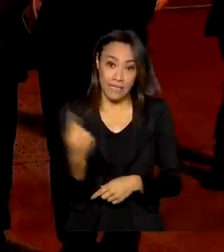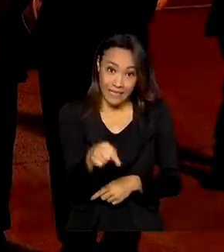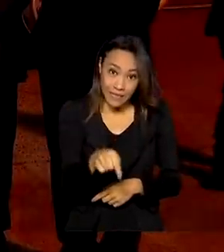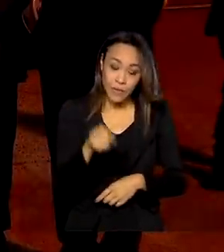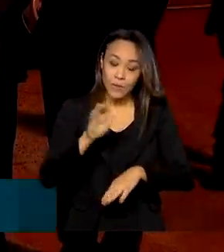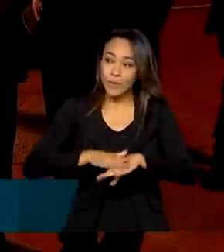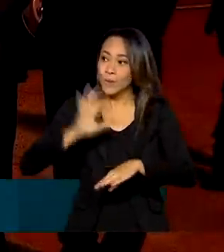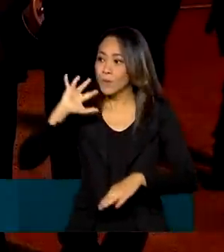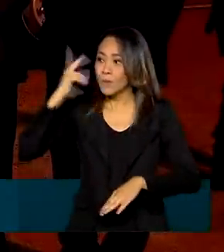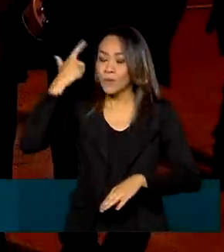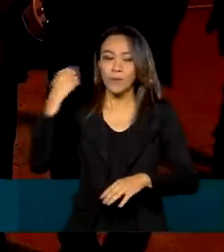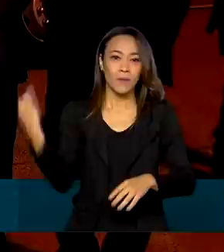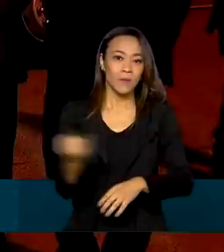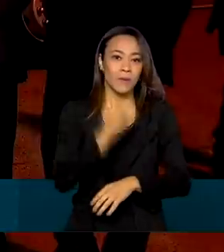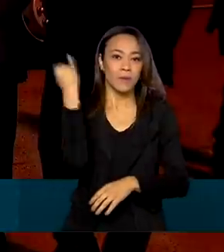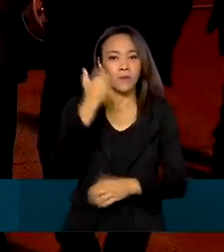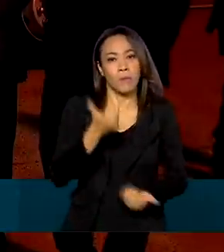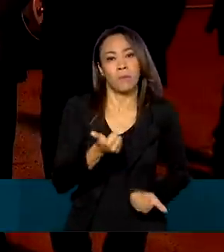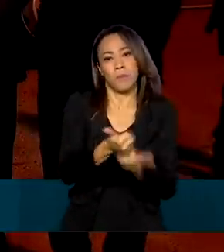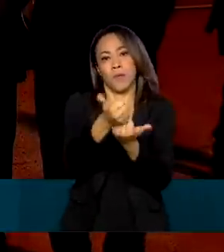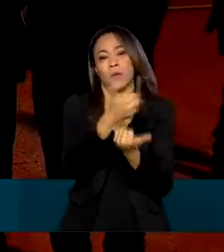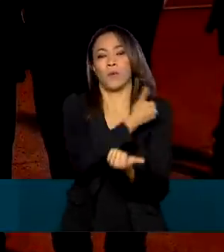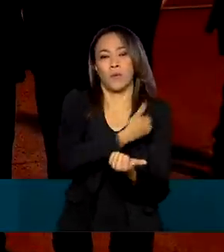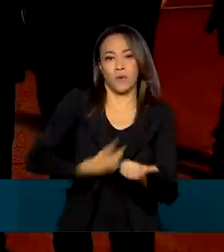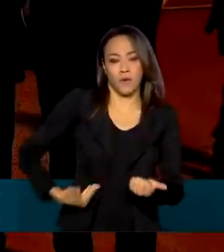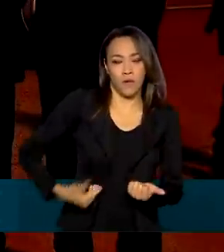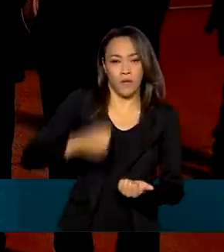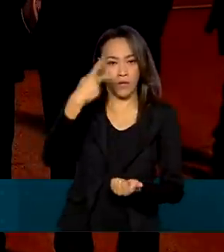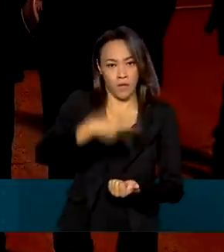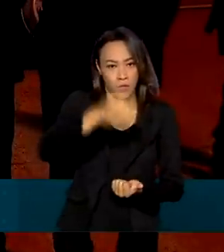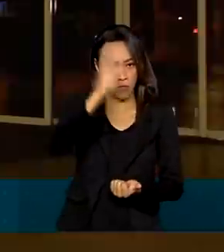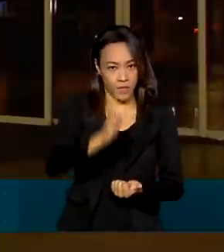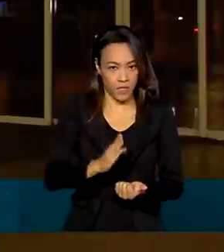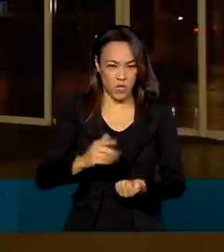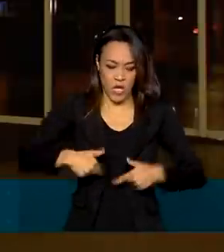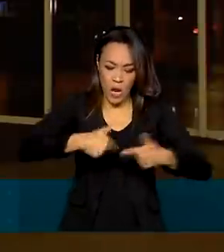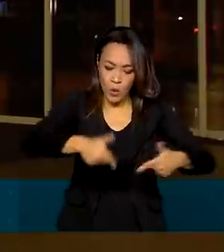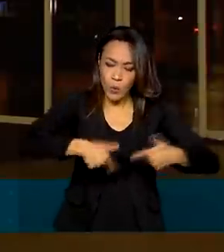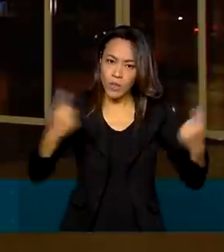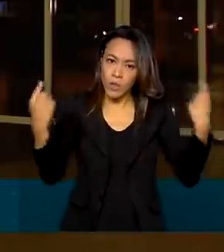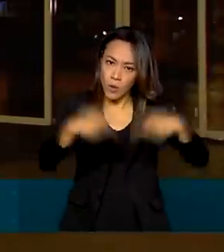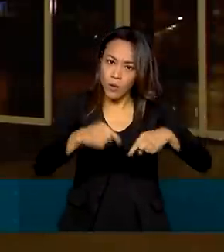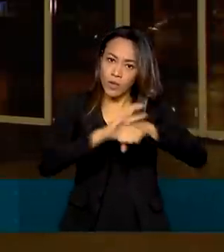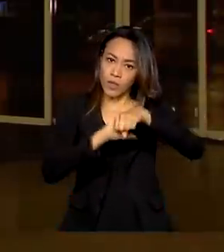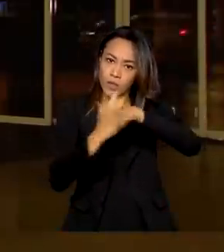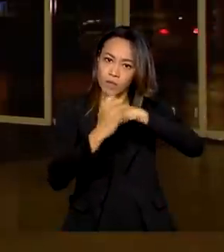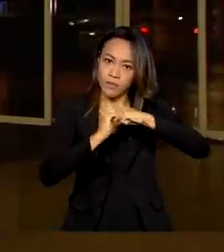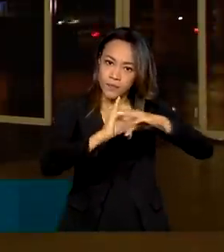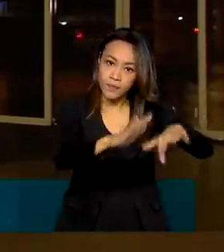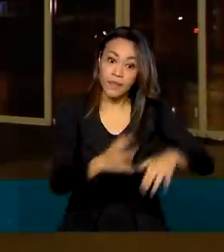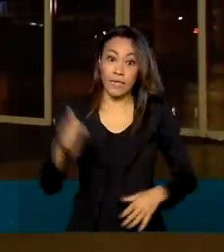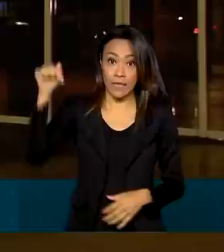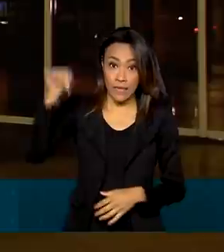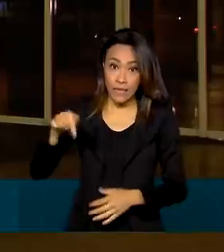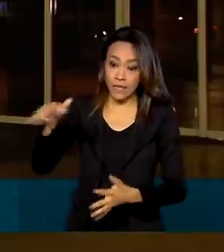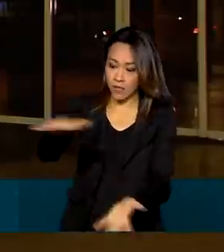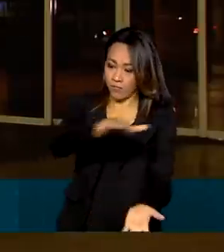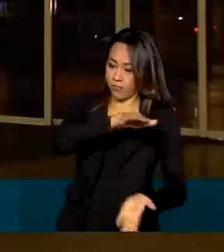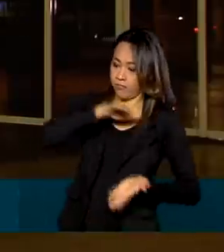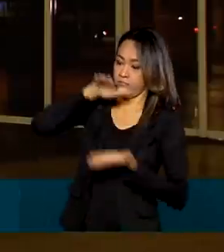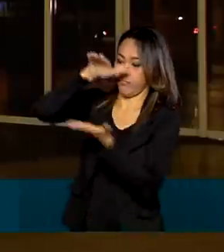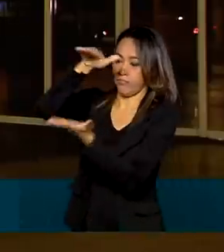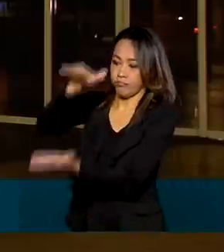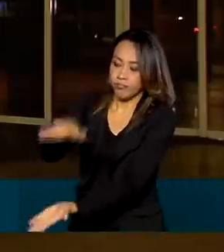para apoiar o governo brasileiro na luta contra essa pandemia. Daqui, as vacinas seguem para a central de